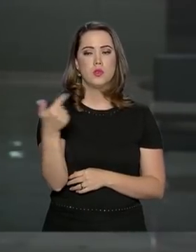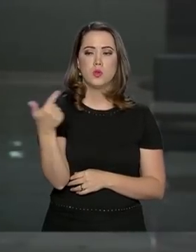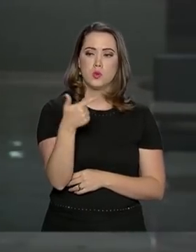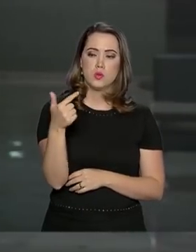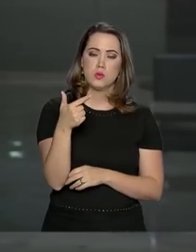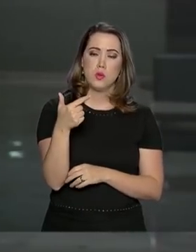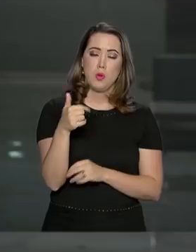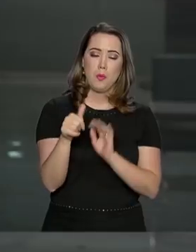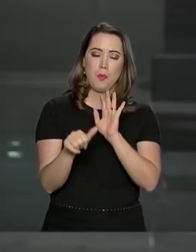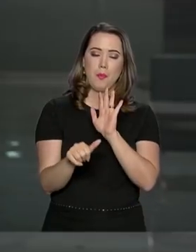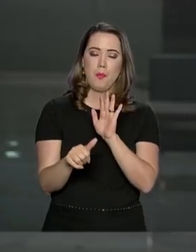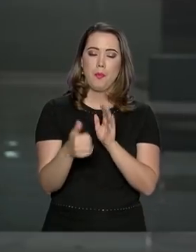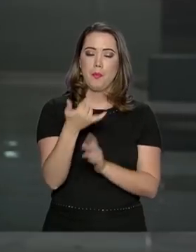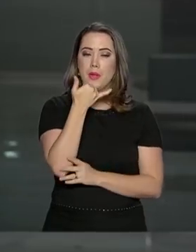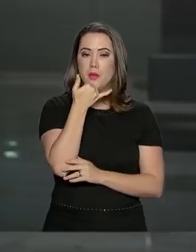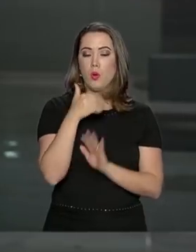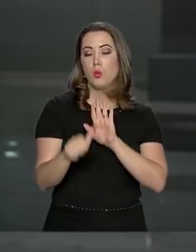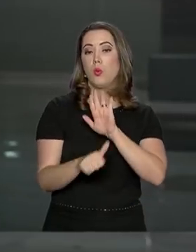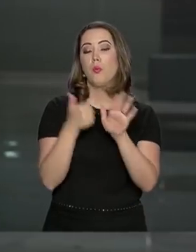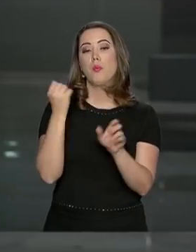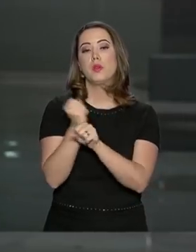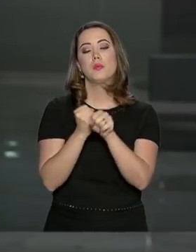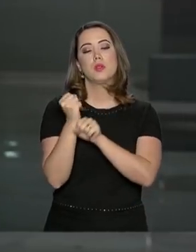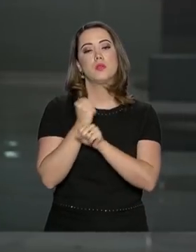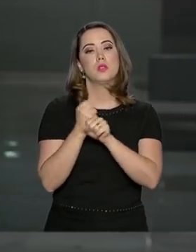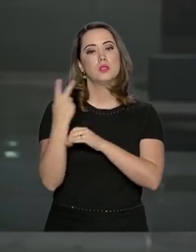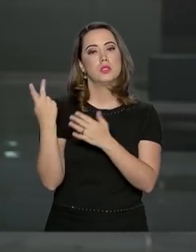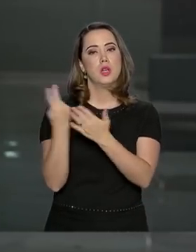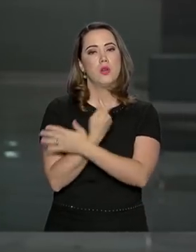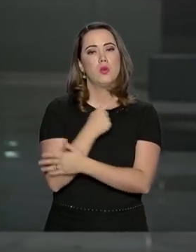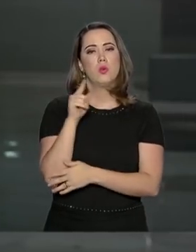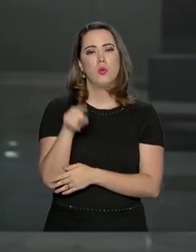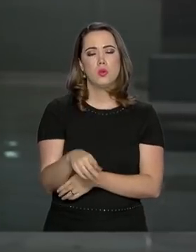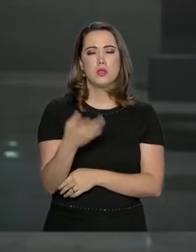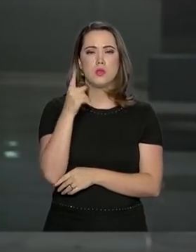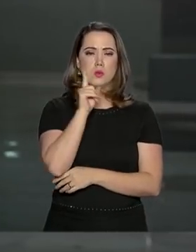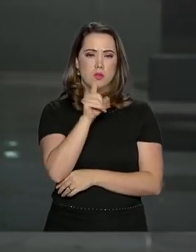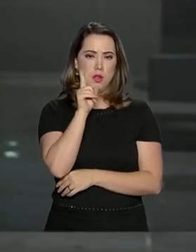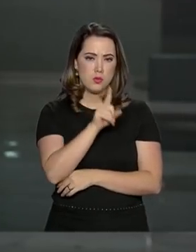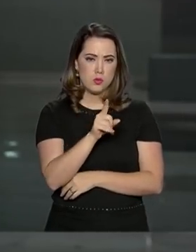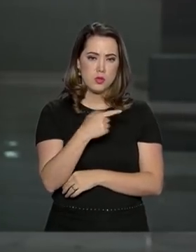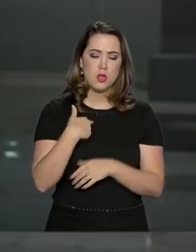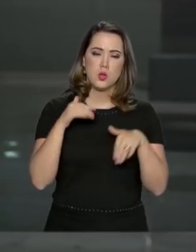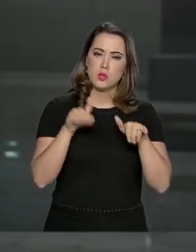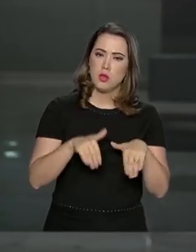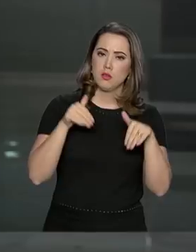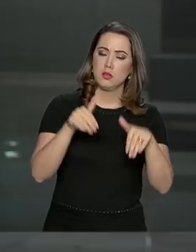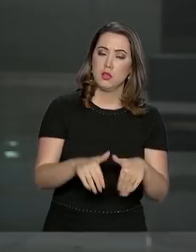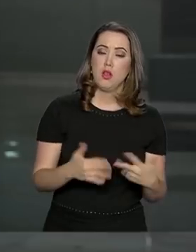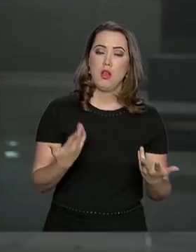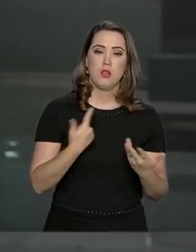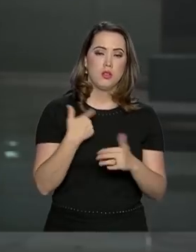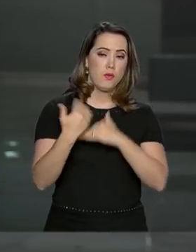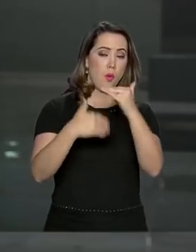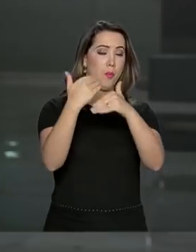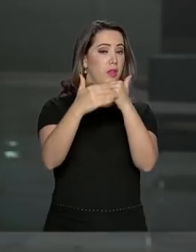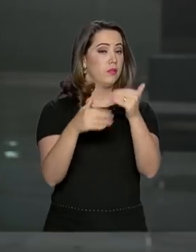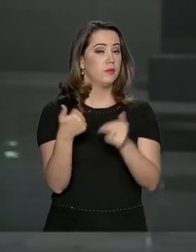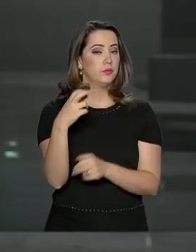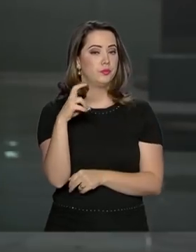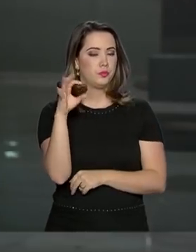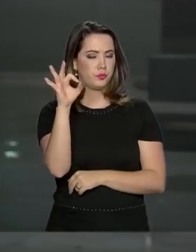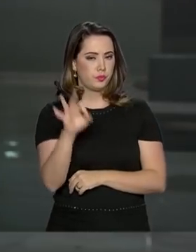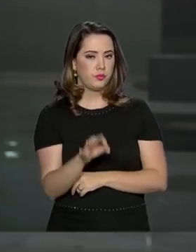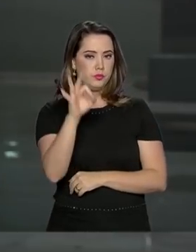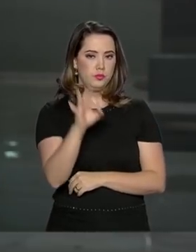funcionamento do visto eletrônico para norte-americanos, australianos, japoneses e canadenses, houve um aumento de 15